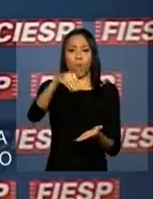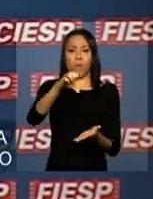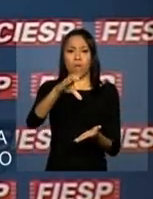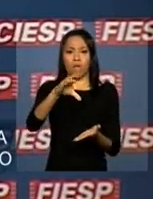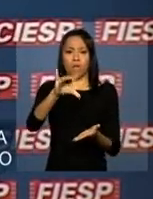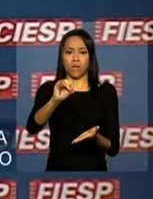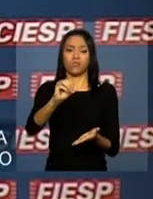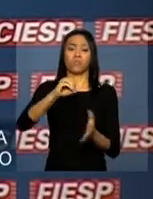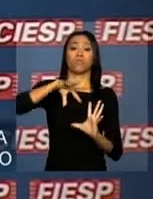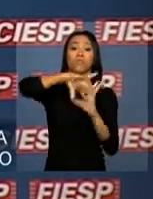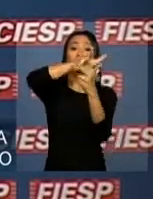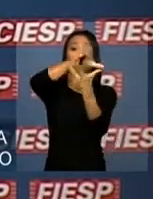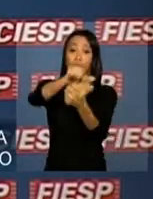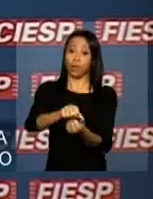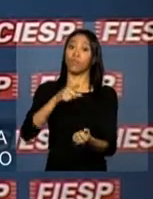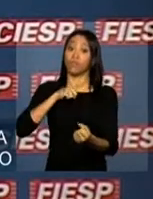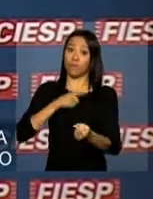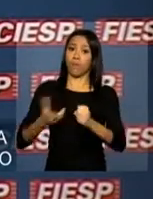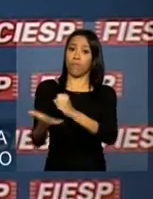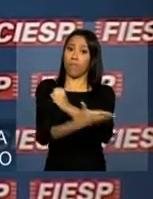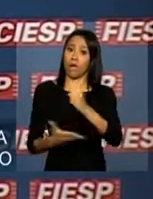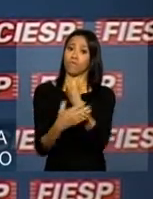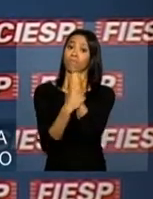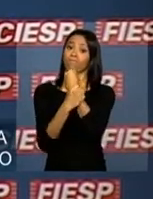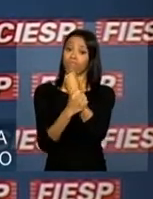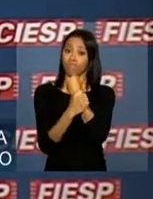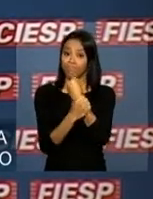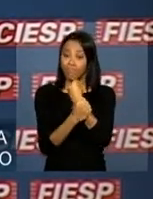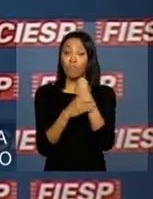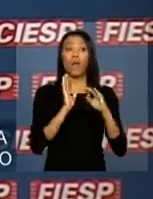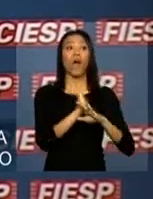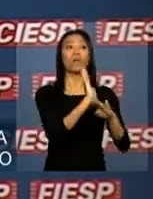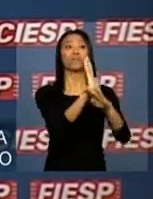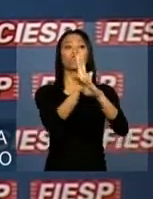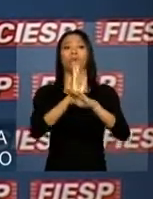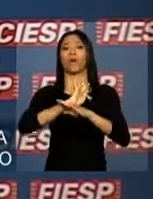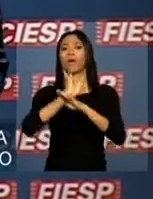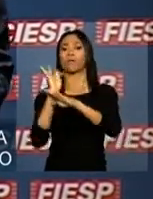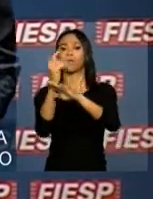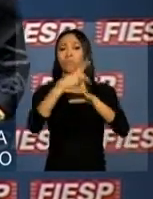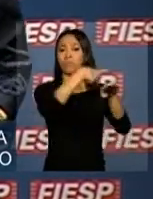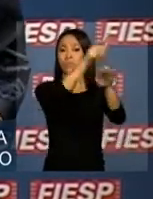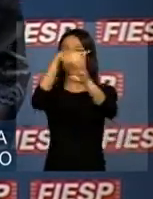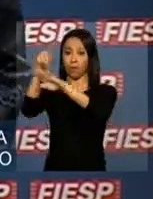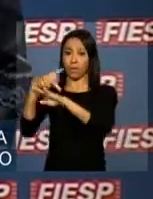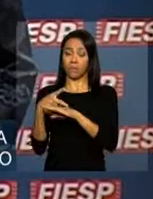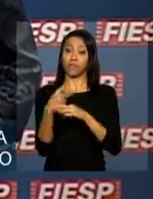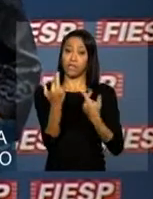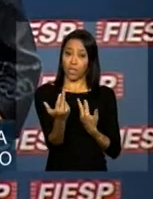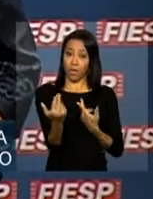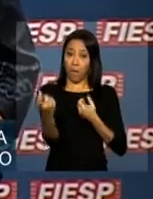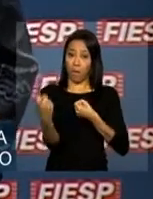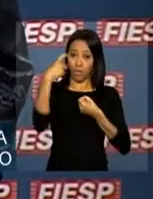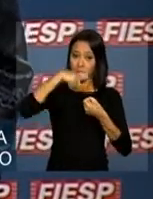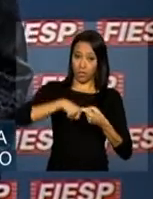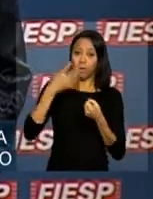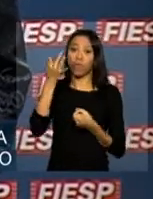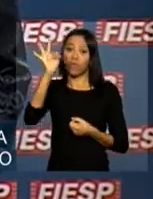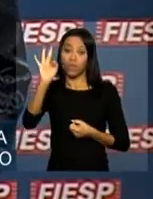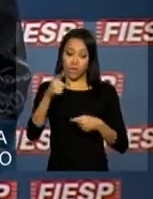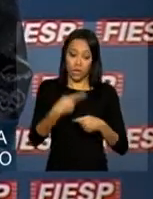equilibradas e em benefício de todos os países. Assim como o parceiro francês, o governo